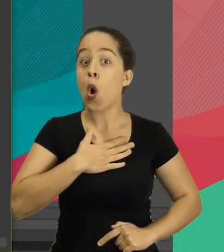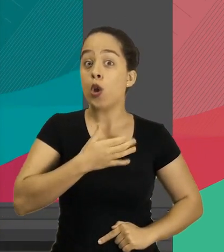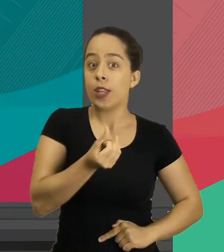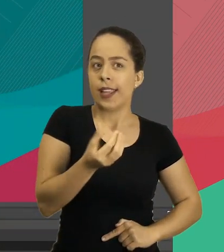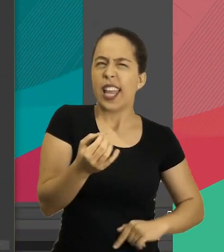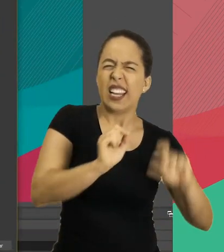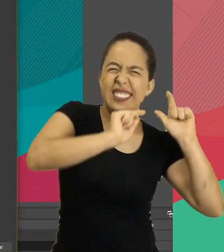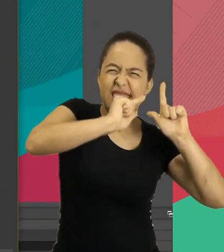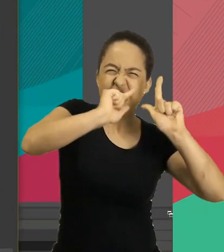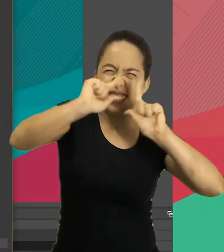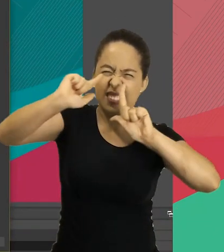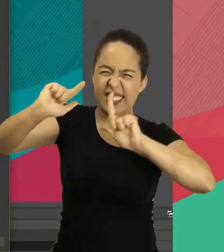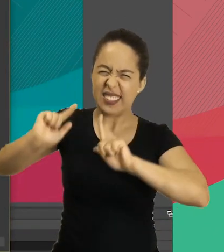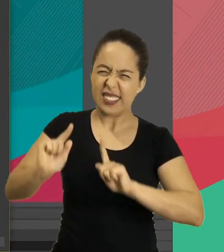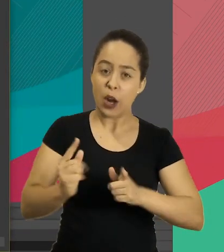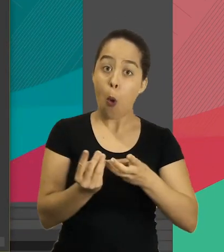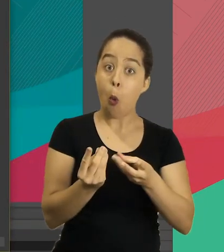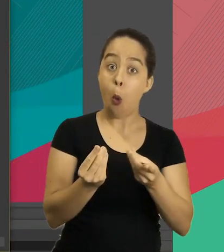pra ter mais fluidez aí